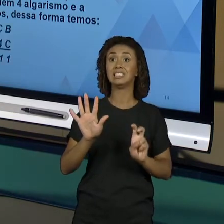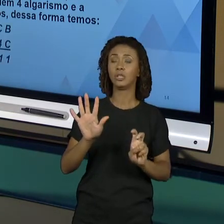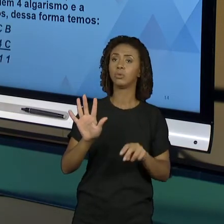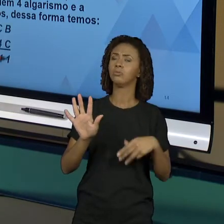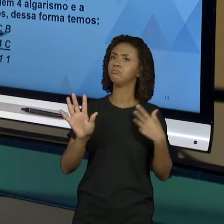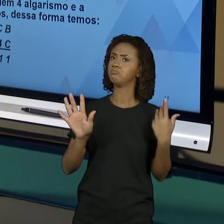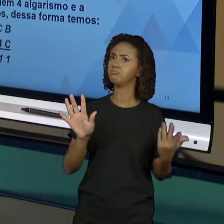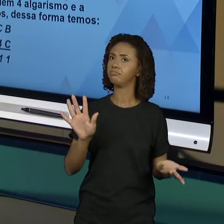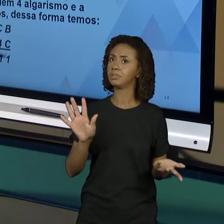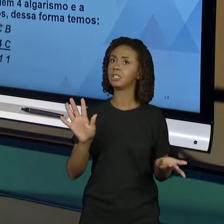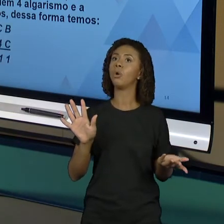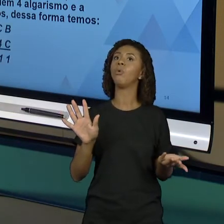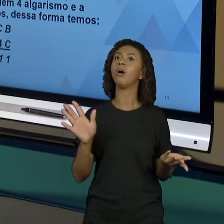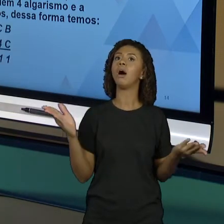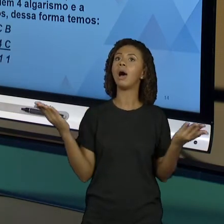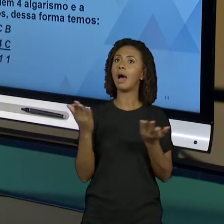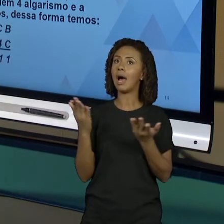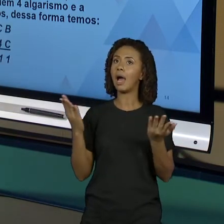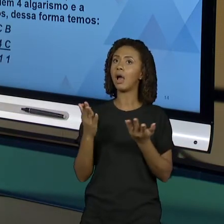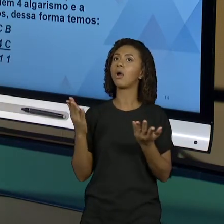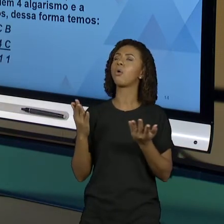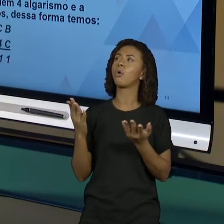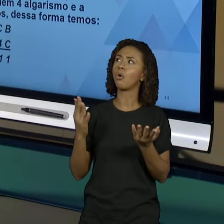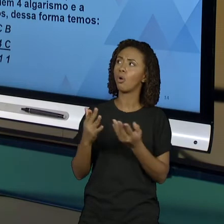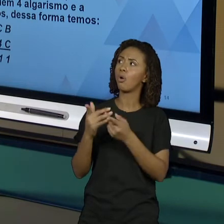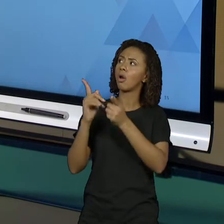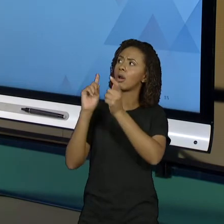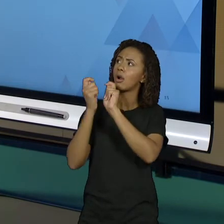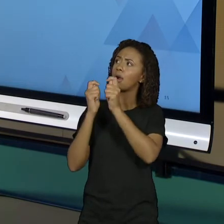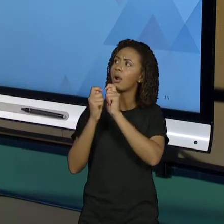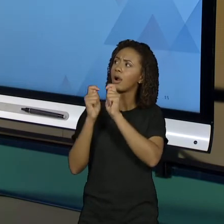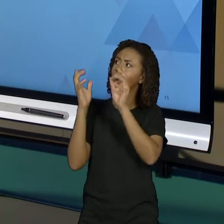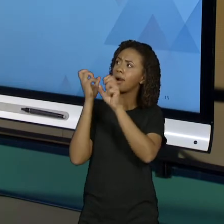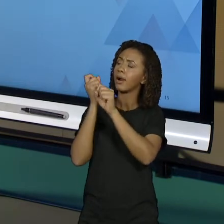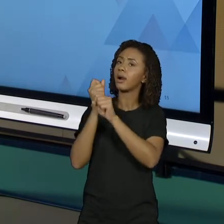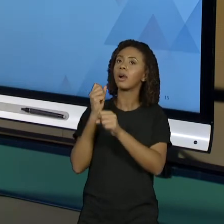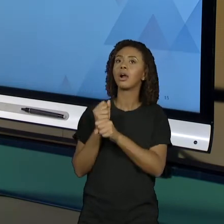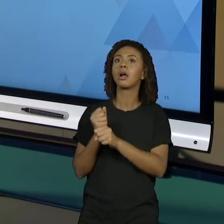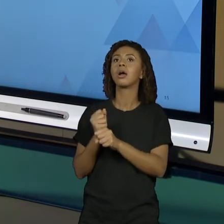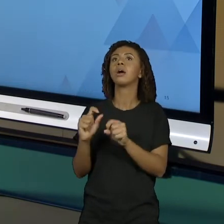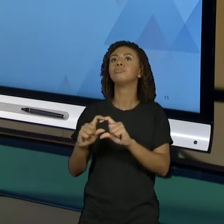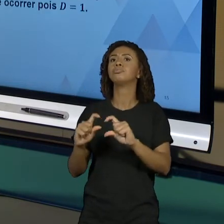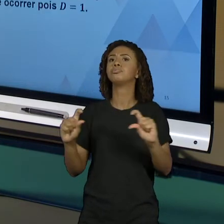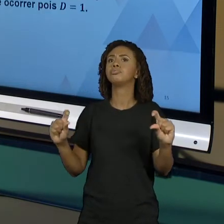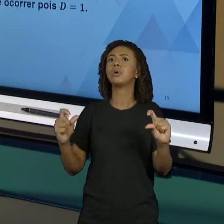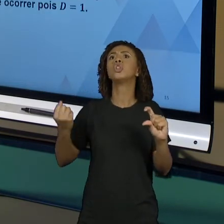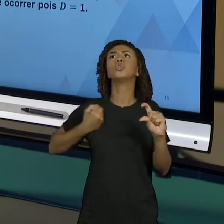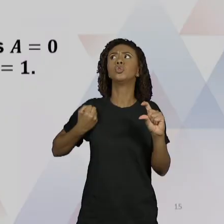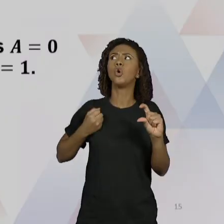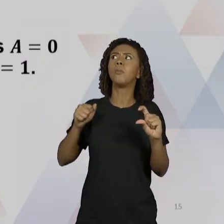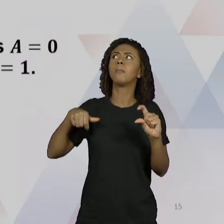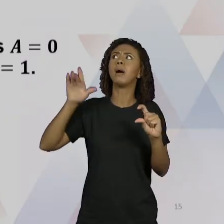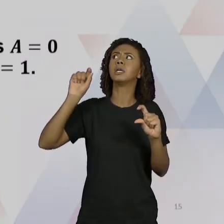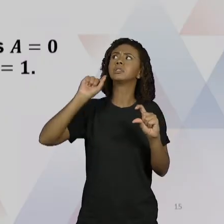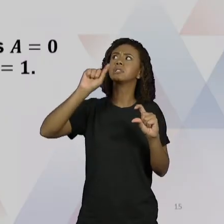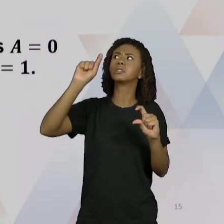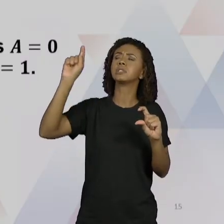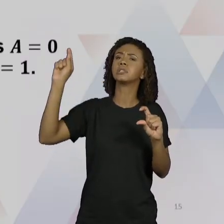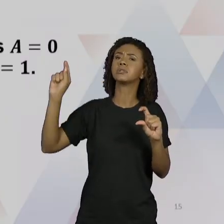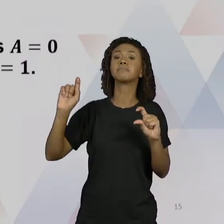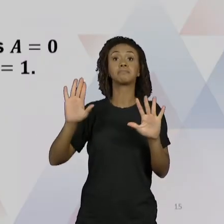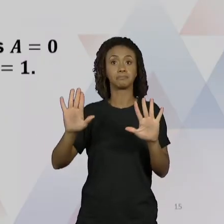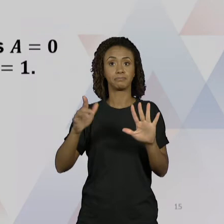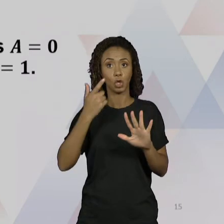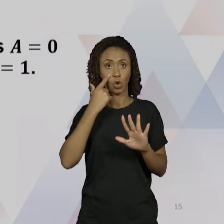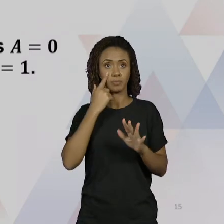e a minha expressão já começa a ficar com bastante número. Tá? Vamos analisar agora essa expressão. Vamos supor que